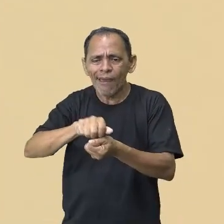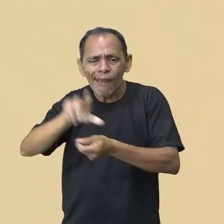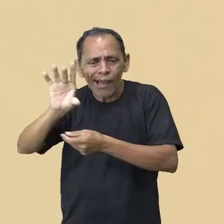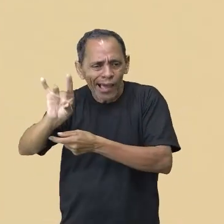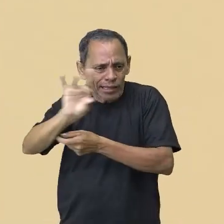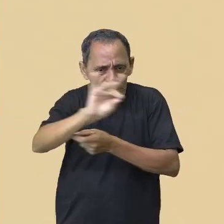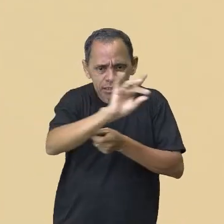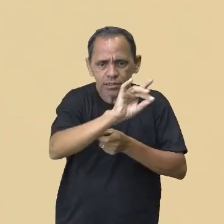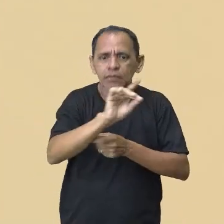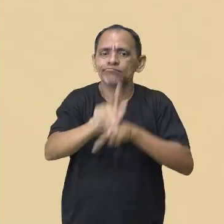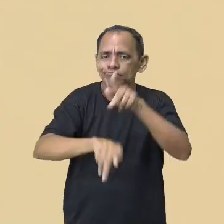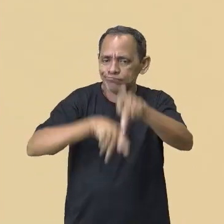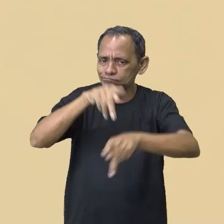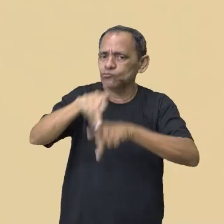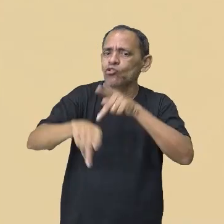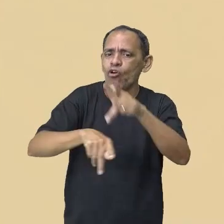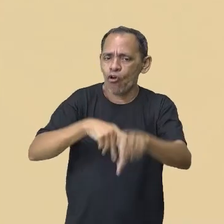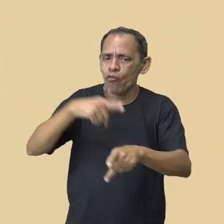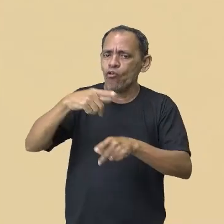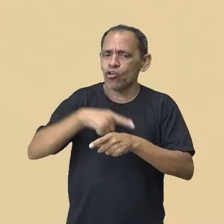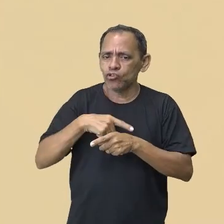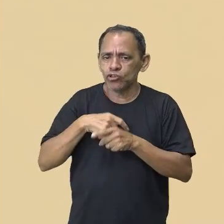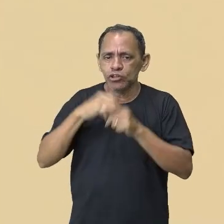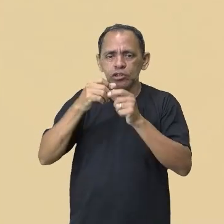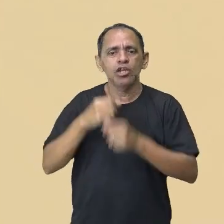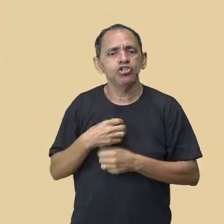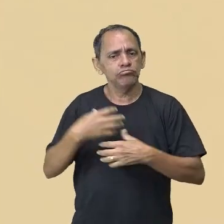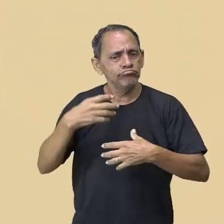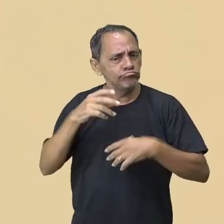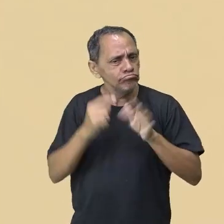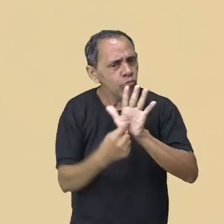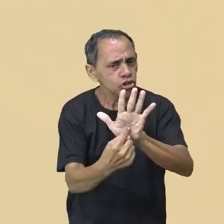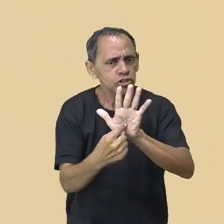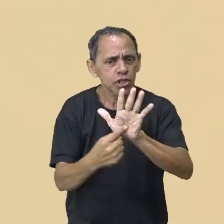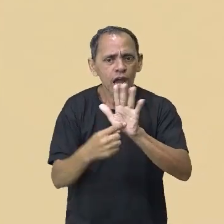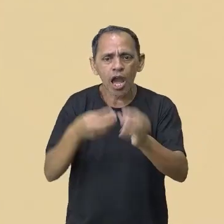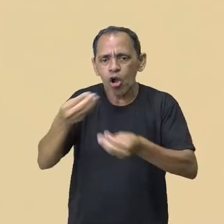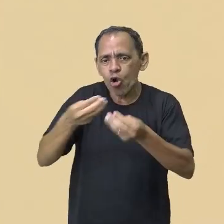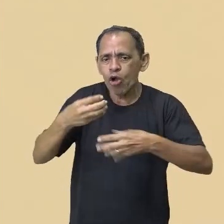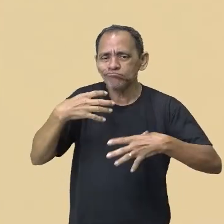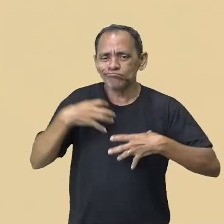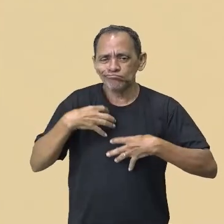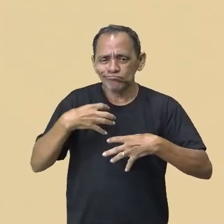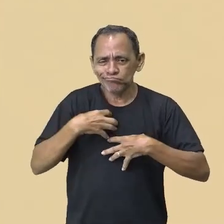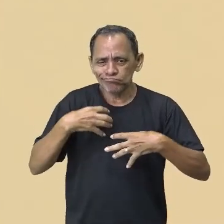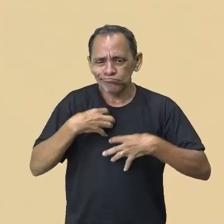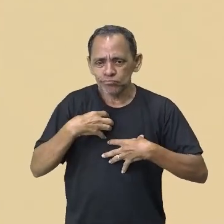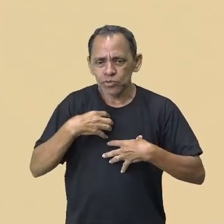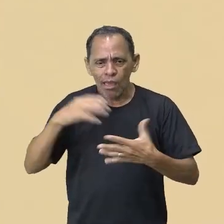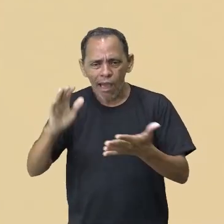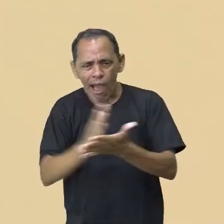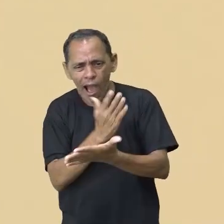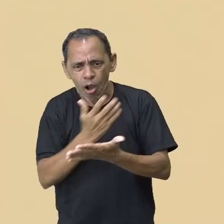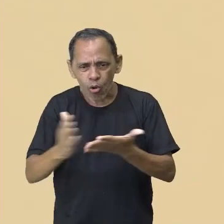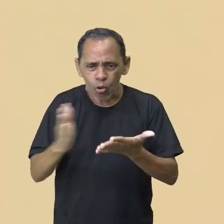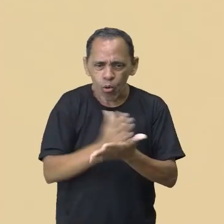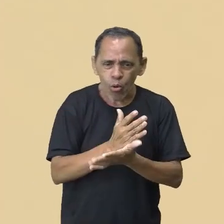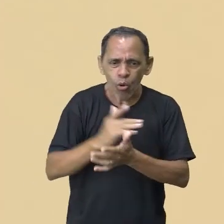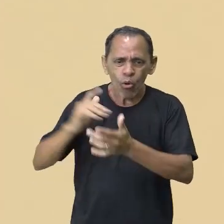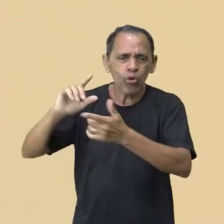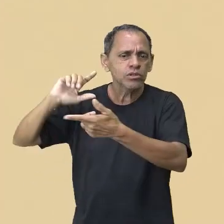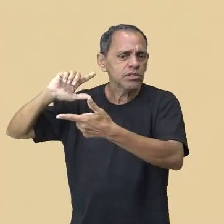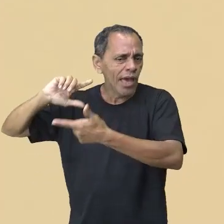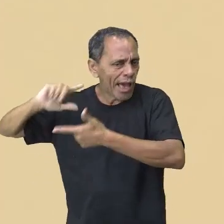expressar. E alguns, né, alguns desses costumes vão sendo deixados de lado pelas gerações, pelo avanço da